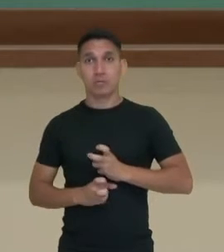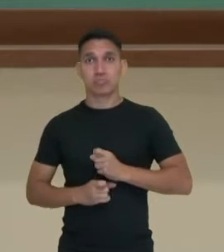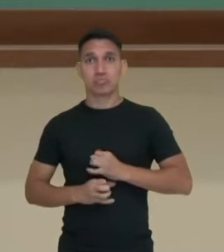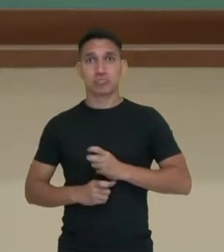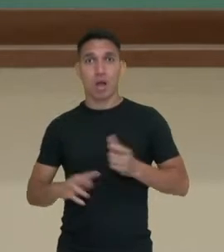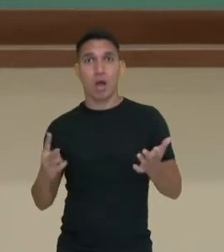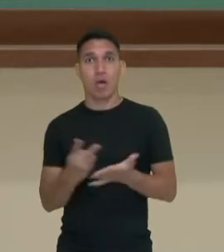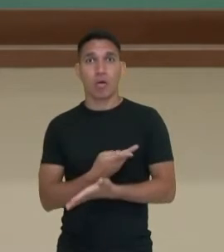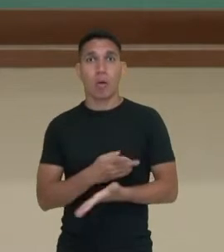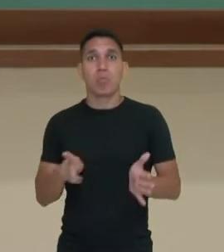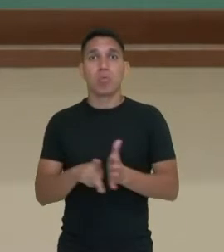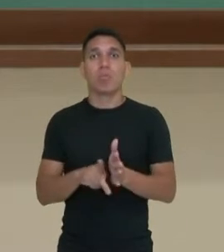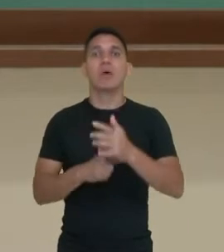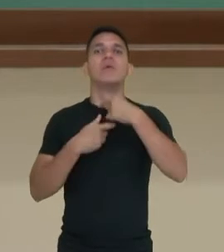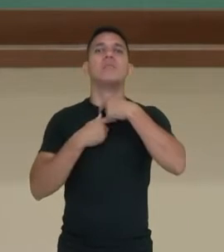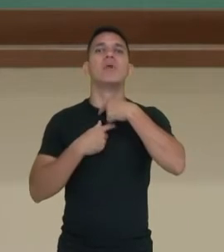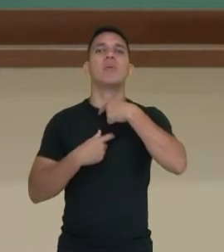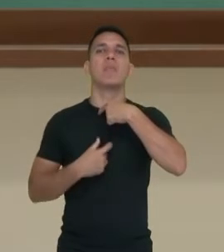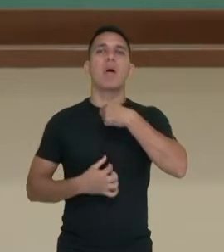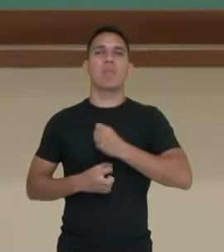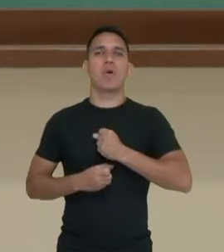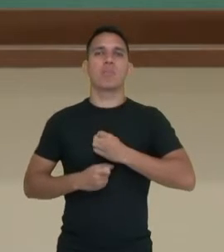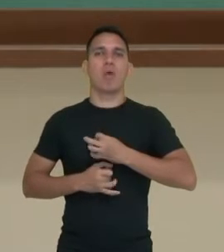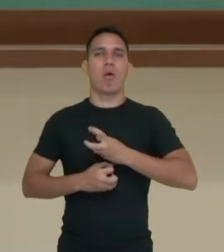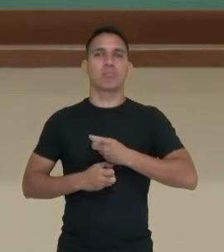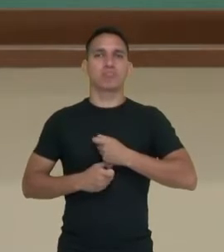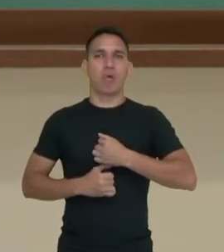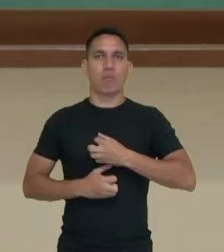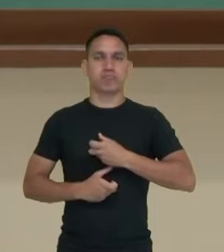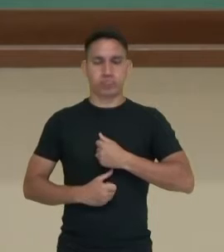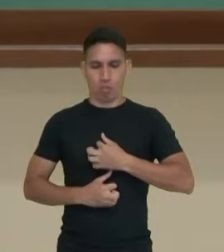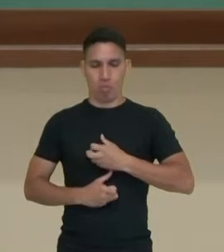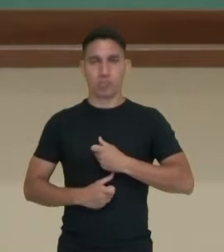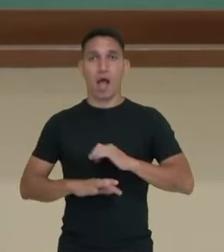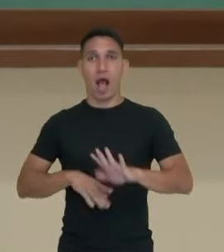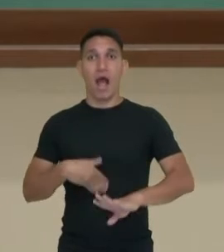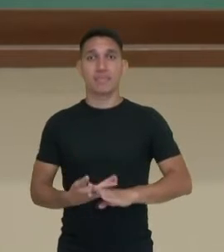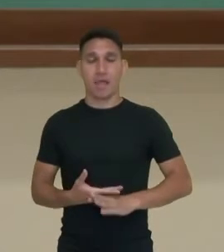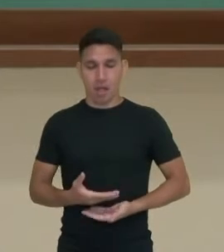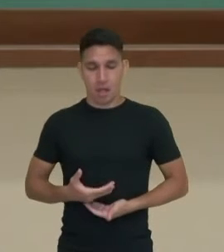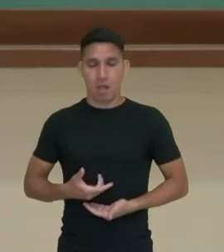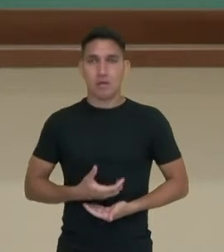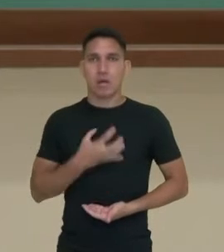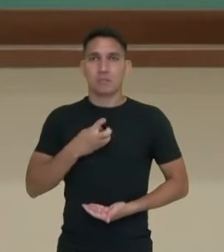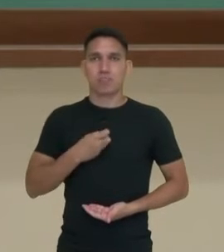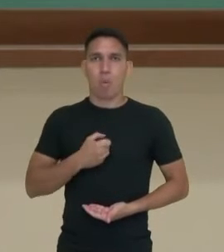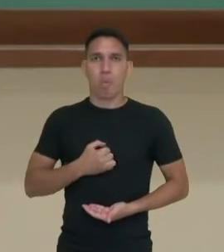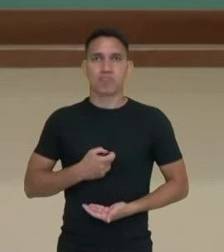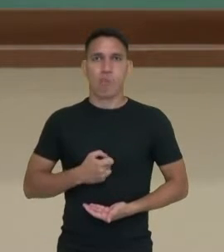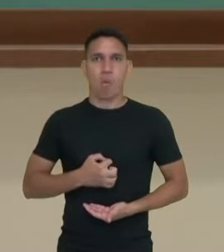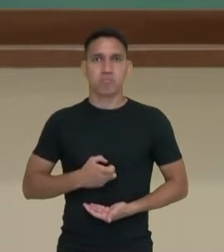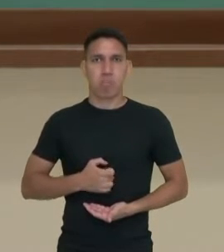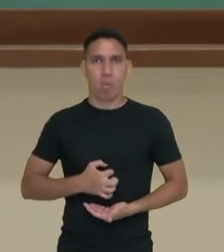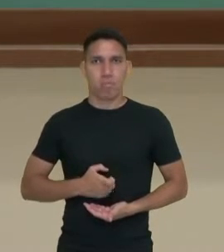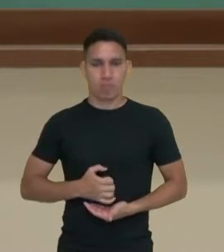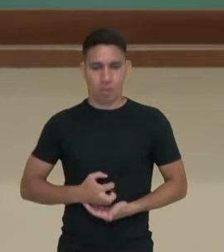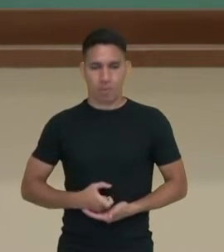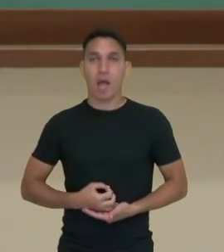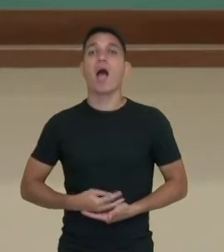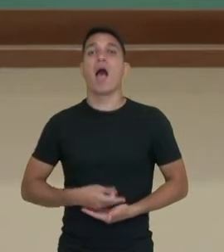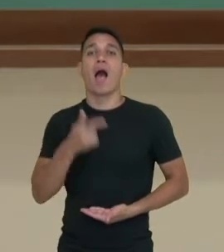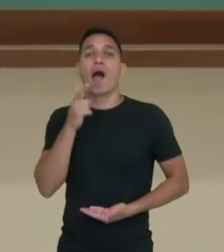Do esôfago, né? Depois do estômago, da faringe do esôfago, até chegar no estômago, que vão levar aquele bolo alimentar, né?